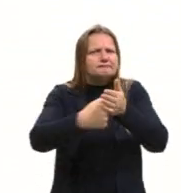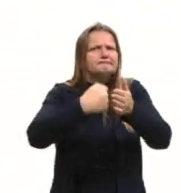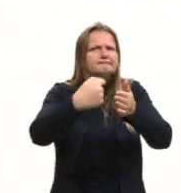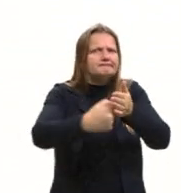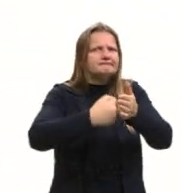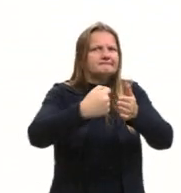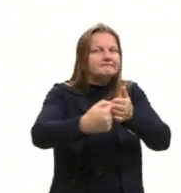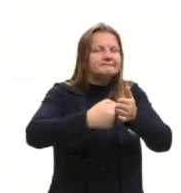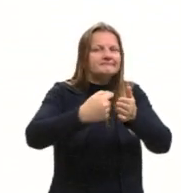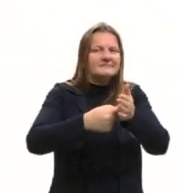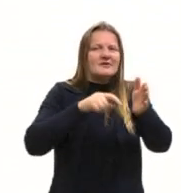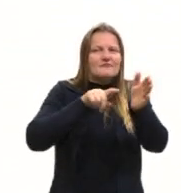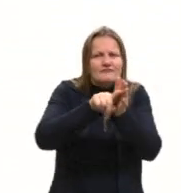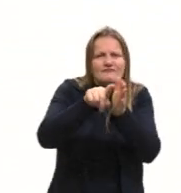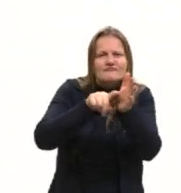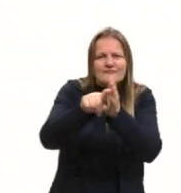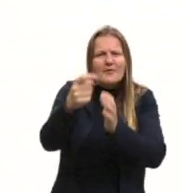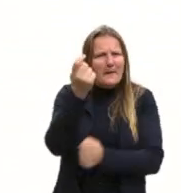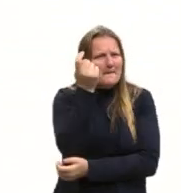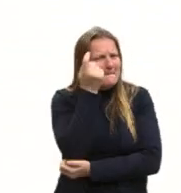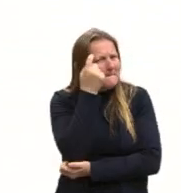tem aqui nessa questão.